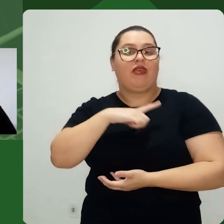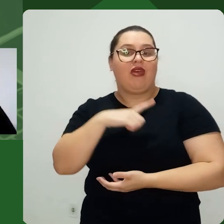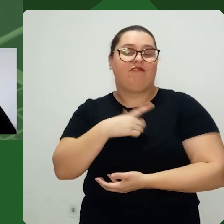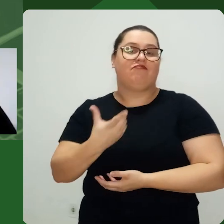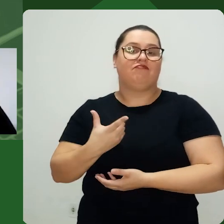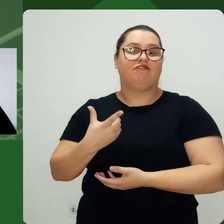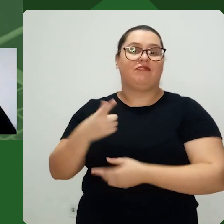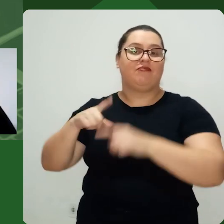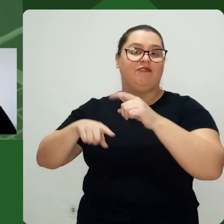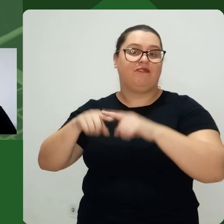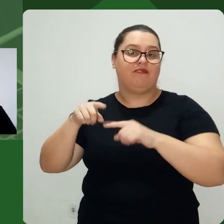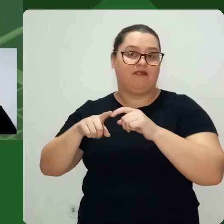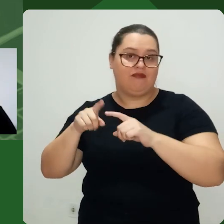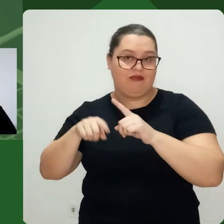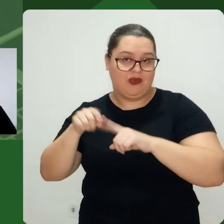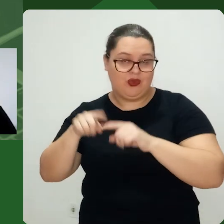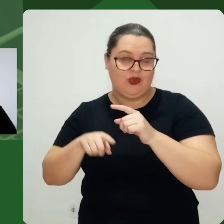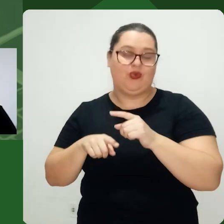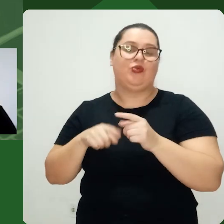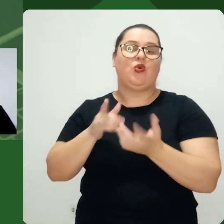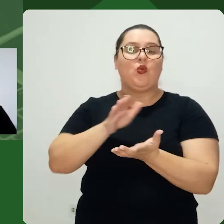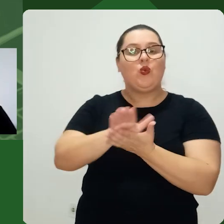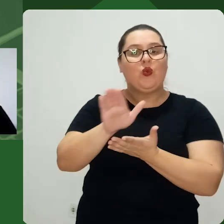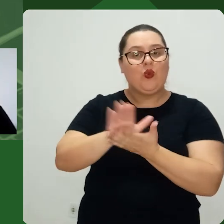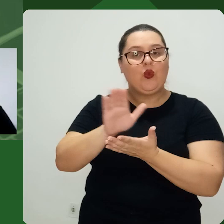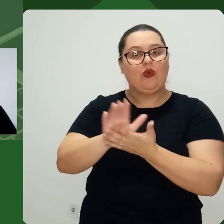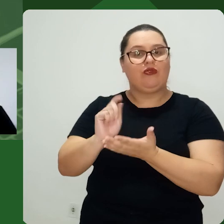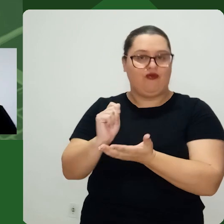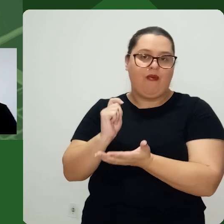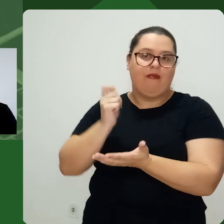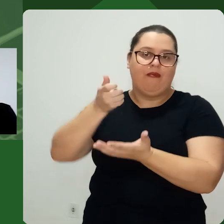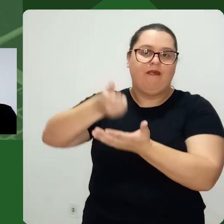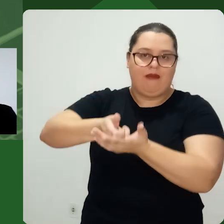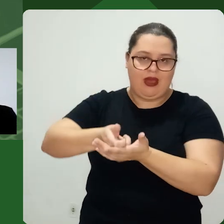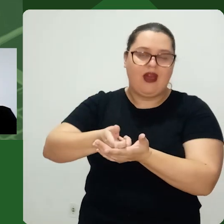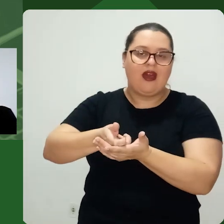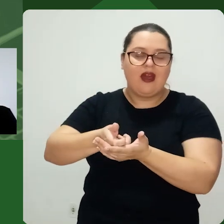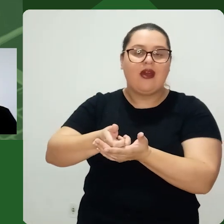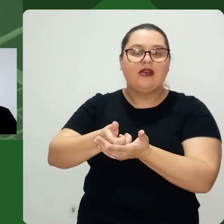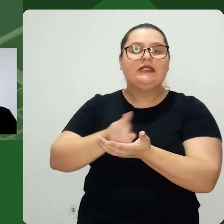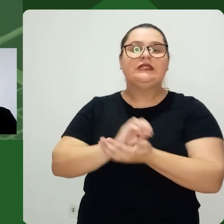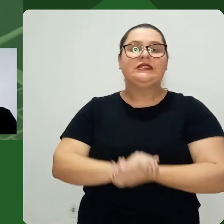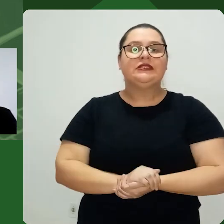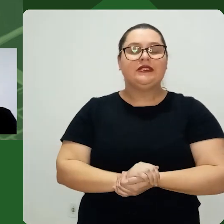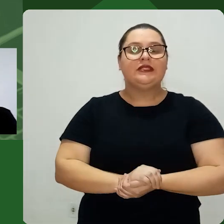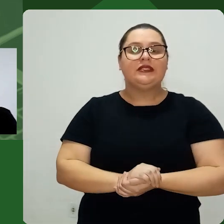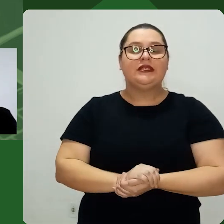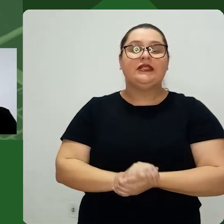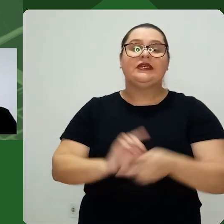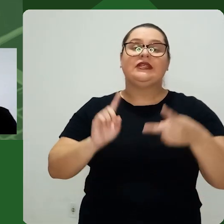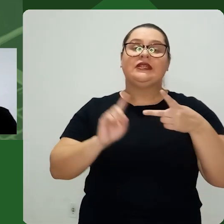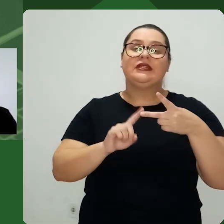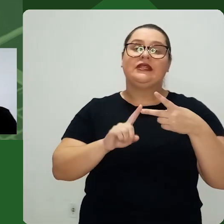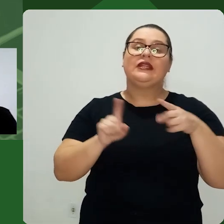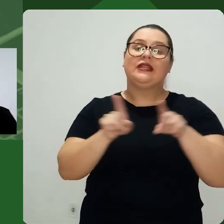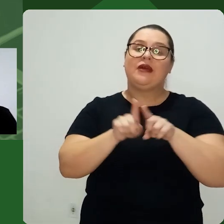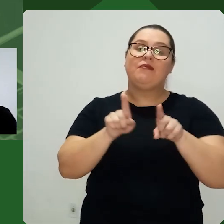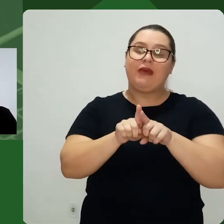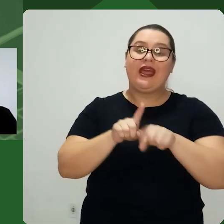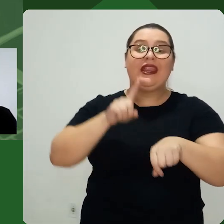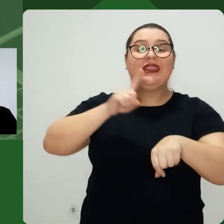Que eu vou ter O meu custo monetário Porque eu vou despender De algum valor Para comprar aquele bem